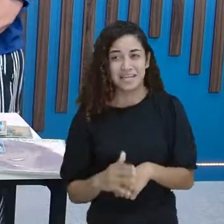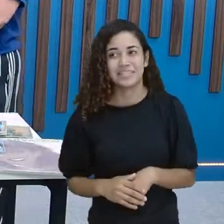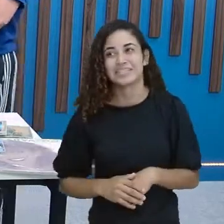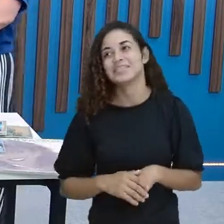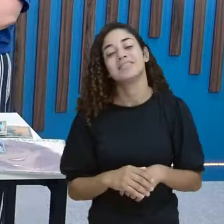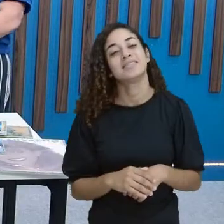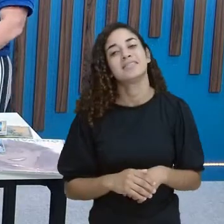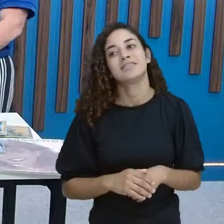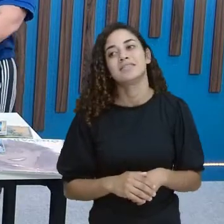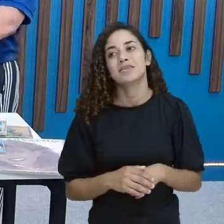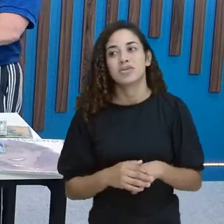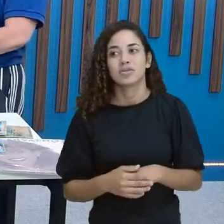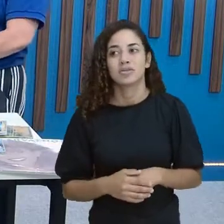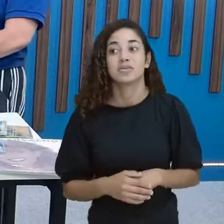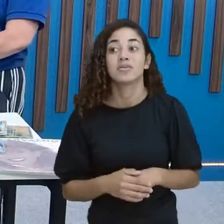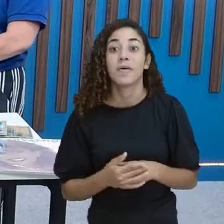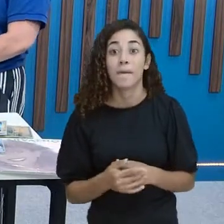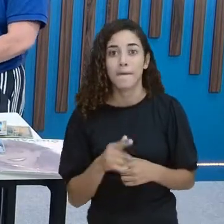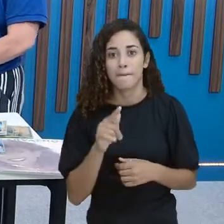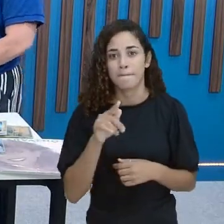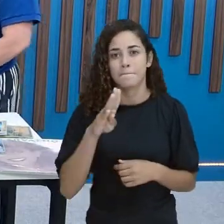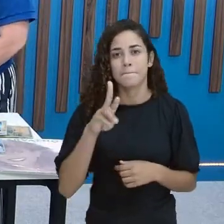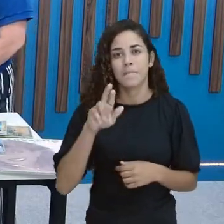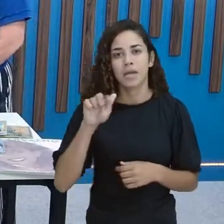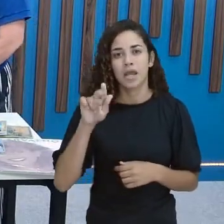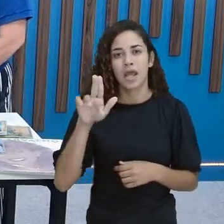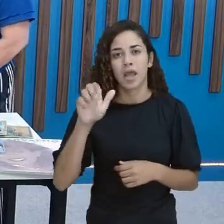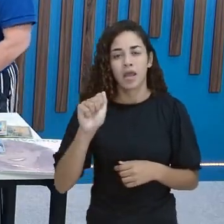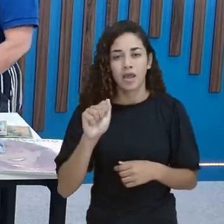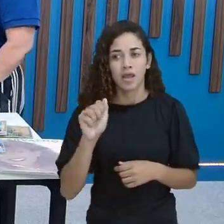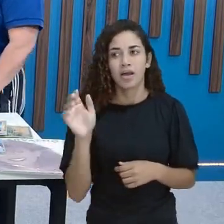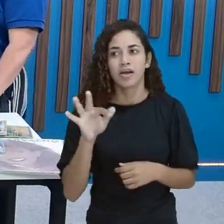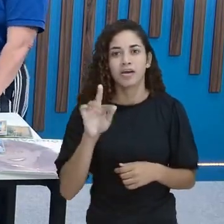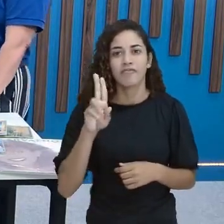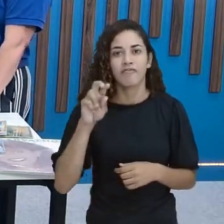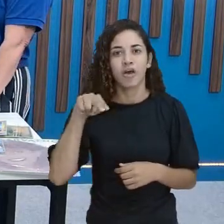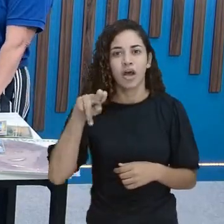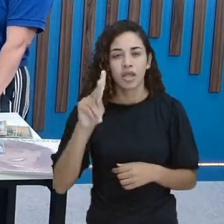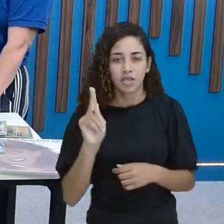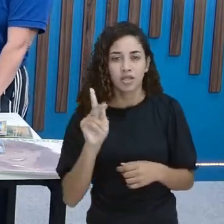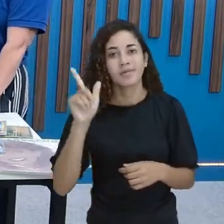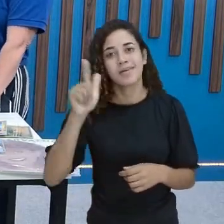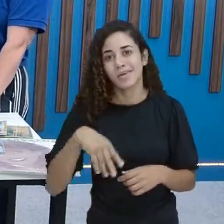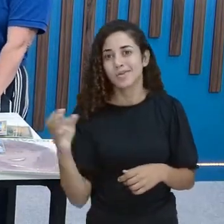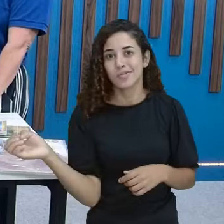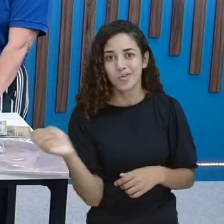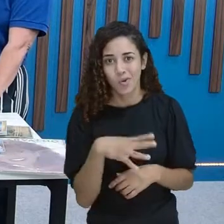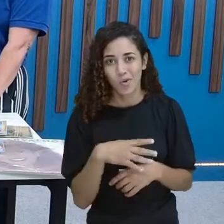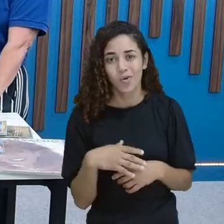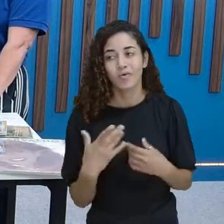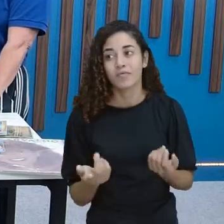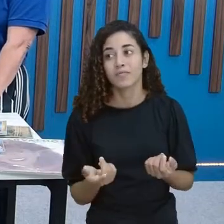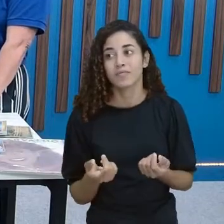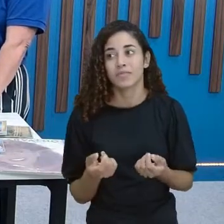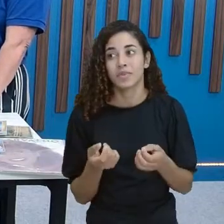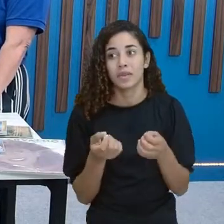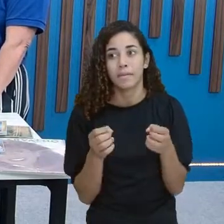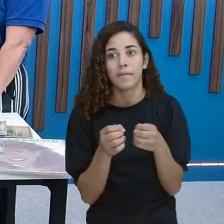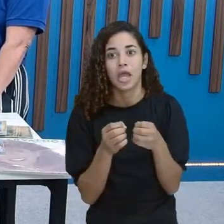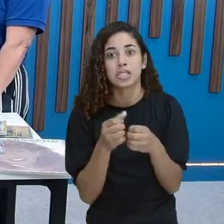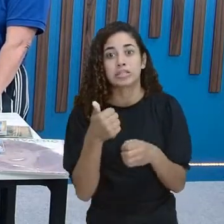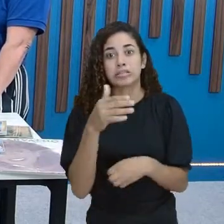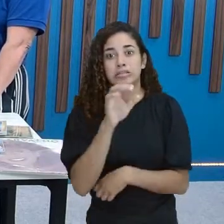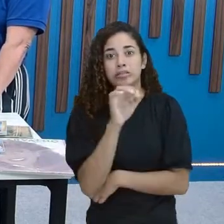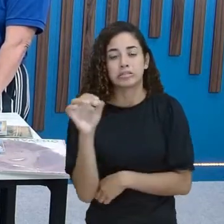novinha Brega funk Olha aí Brega funk Já pensou Já foram catalogados Perto de 100 gêneros